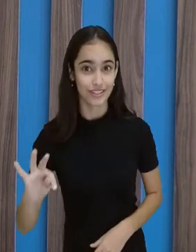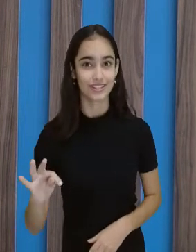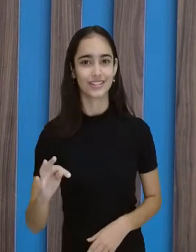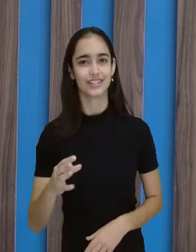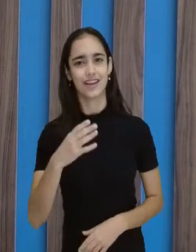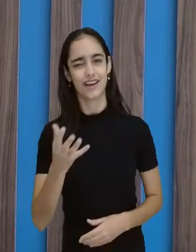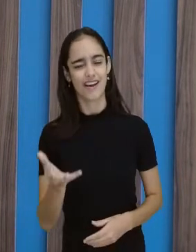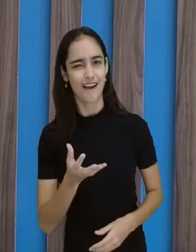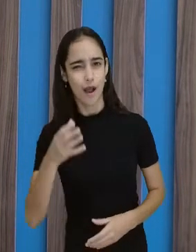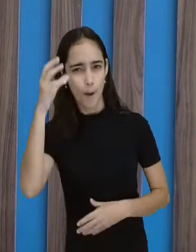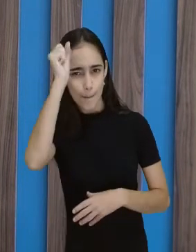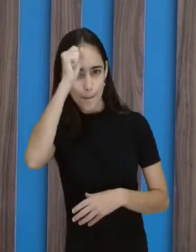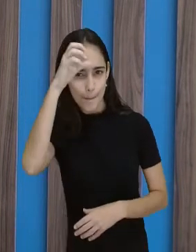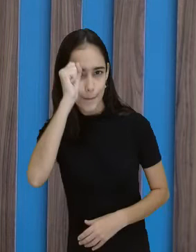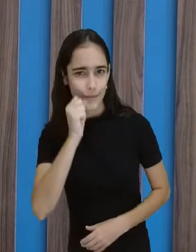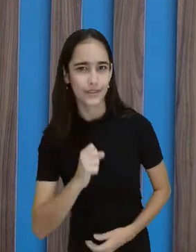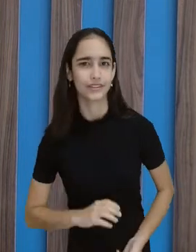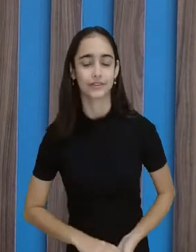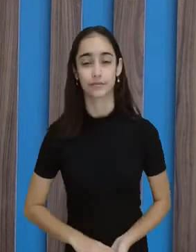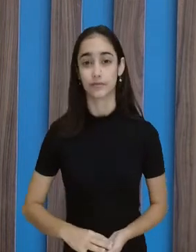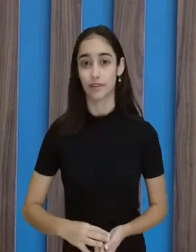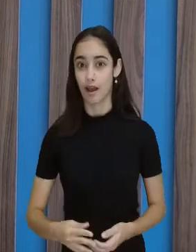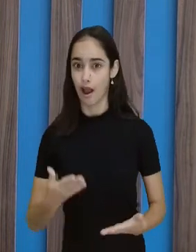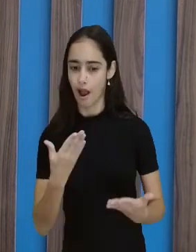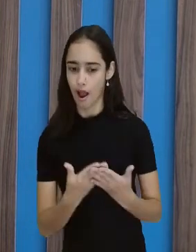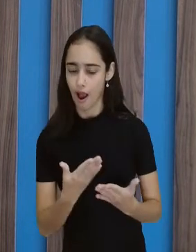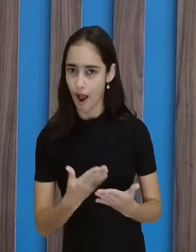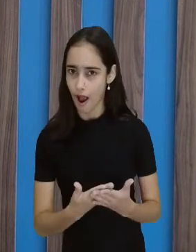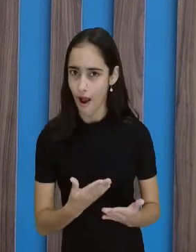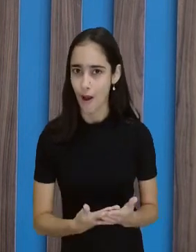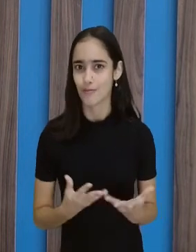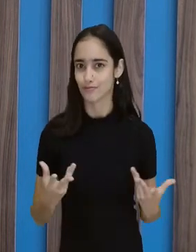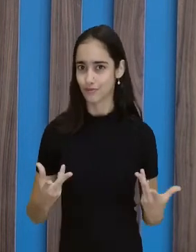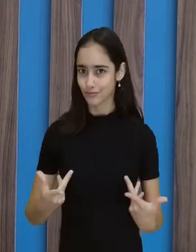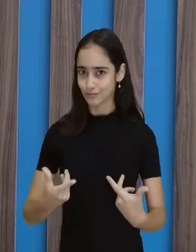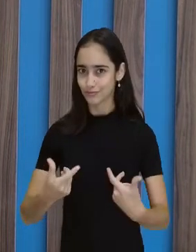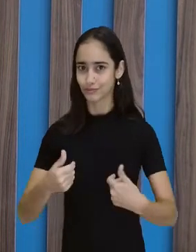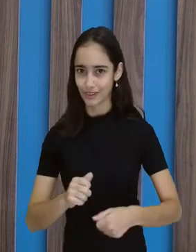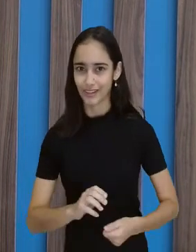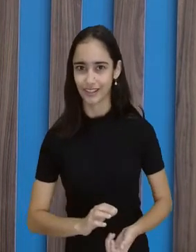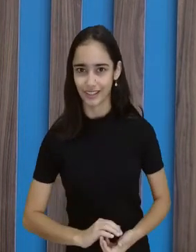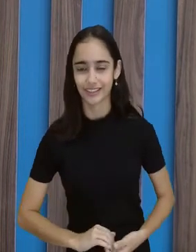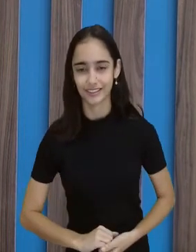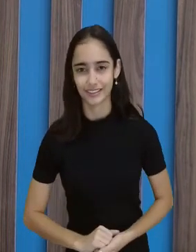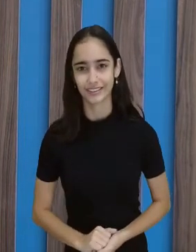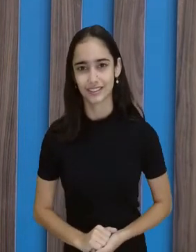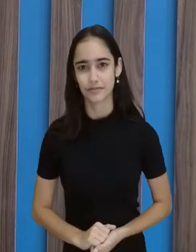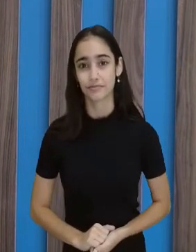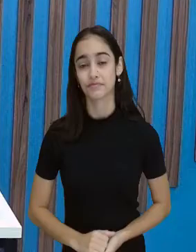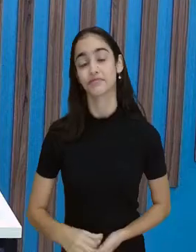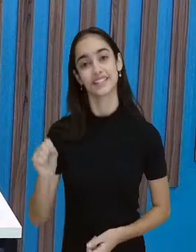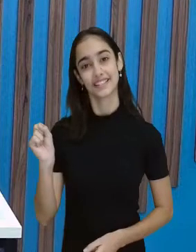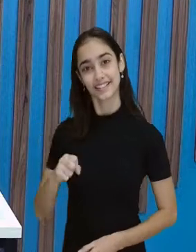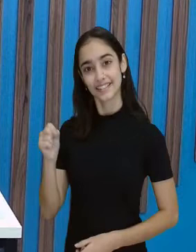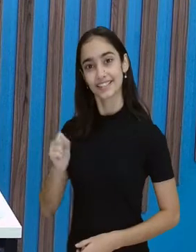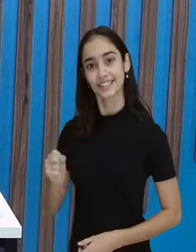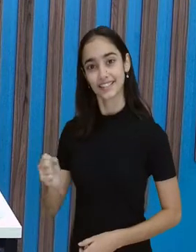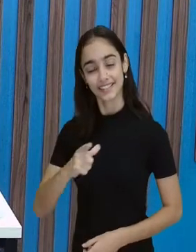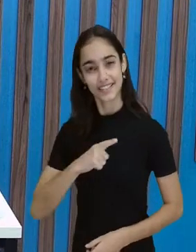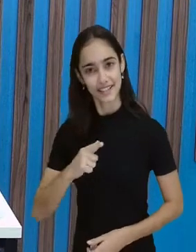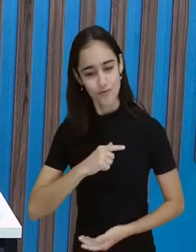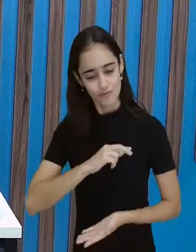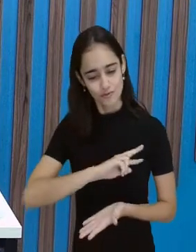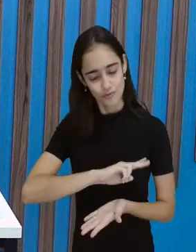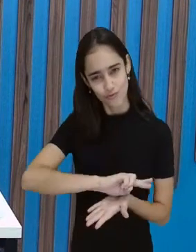aprender. Olha, essa aula promete. Quantas coisas aí, hein, professora Josiane? Isso mesmo! Temos várias